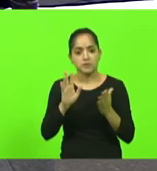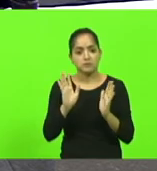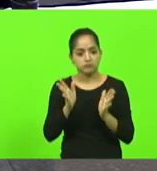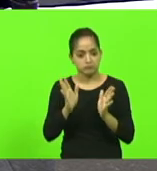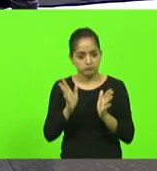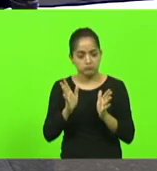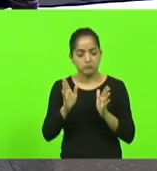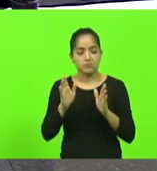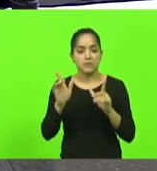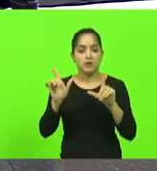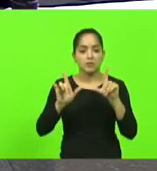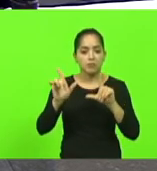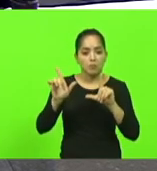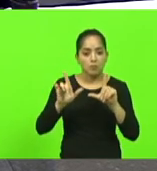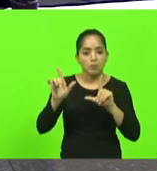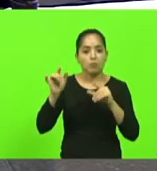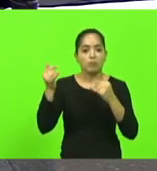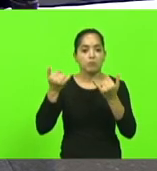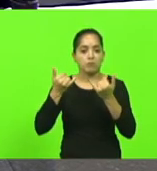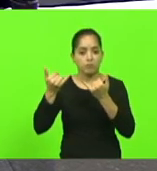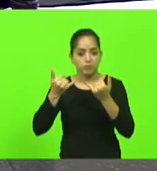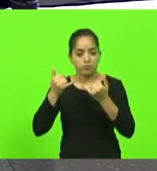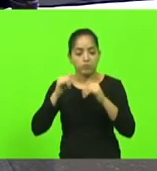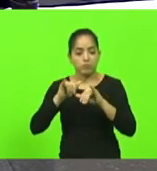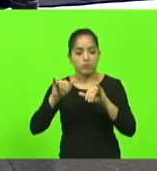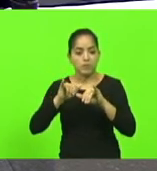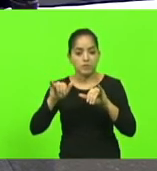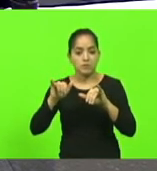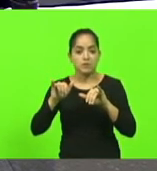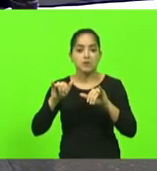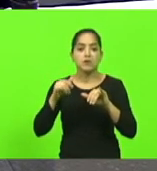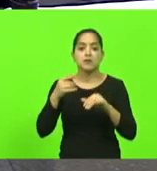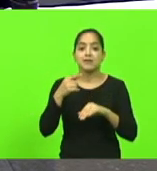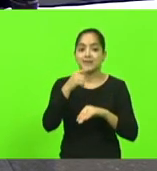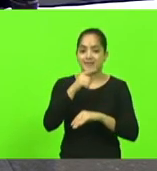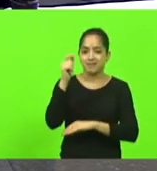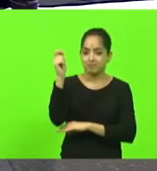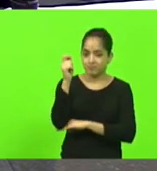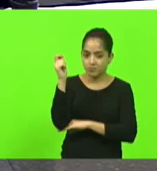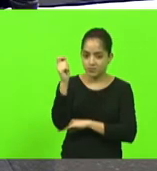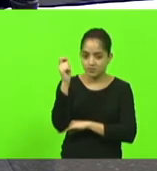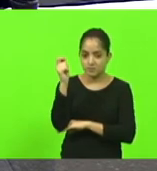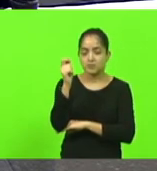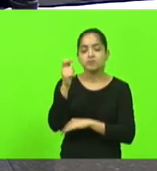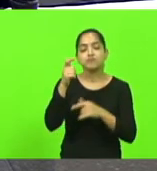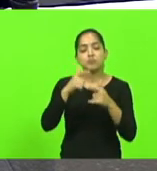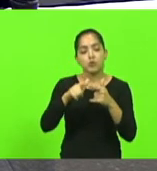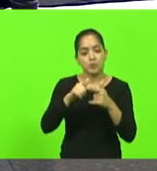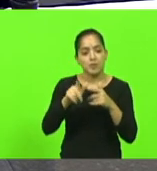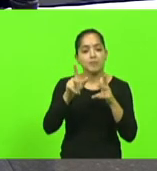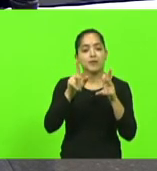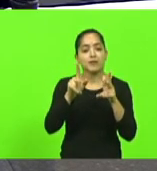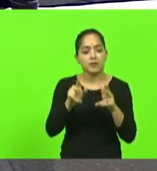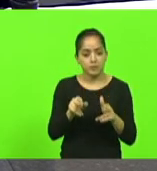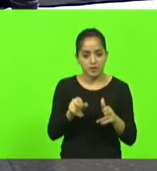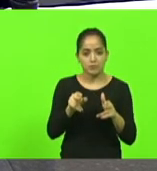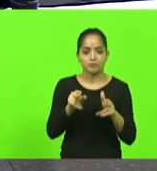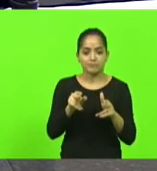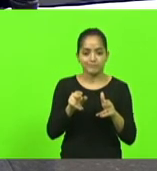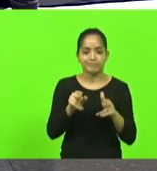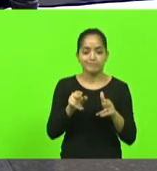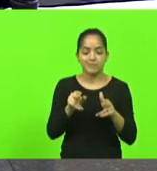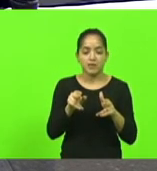jornal Zero Hora de Porto Alegre também o Rio Grande do Sul com os mesmos problemas a cigarinha atacando